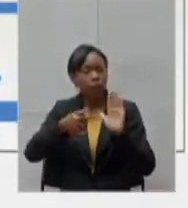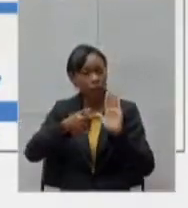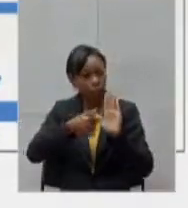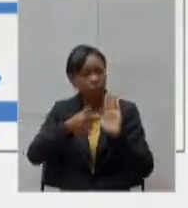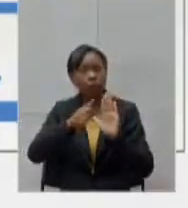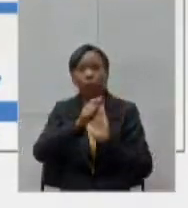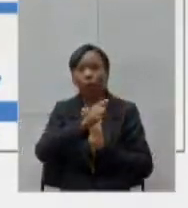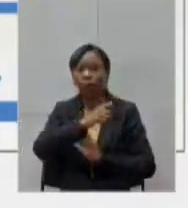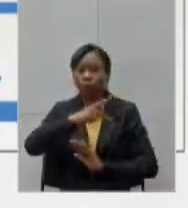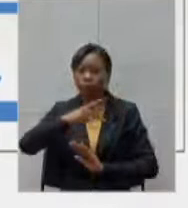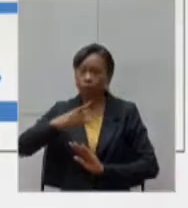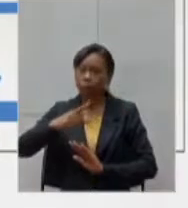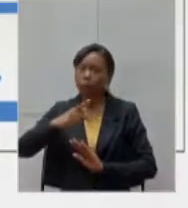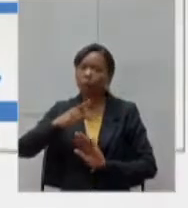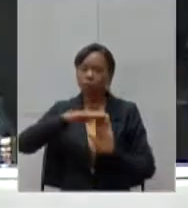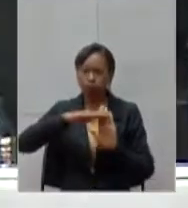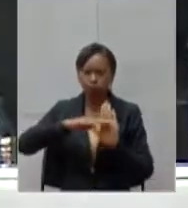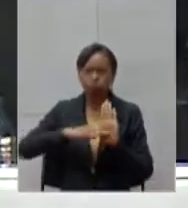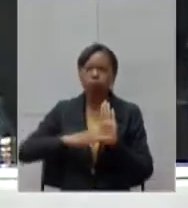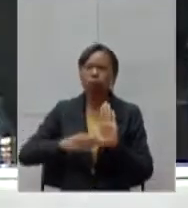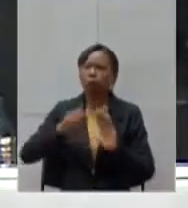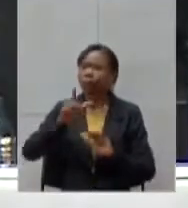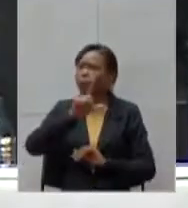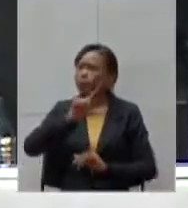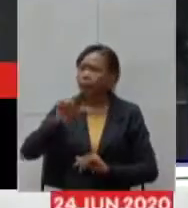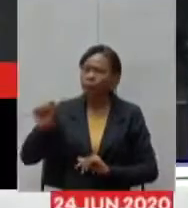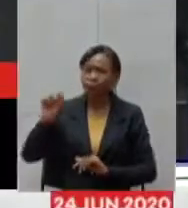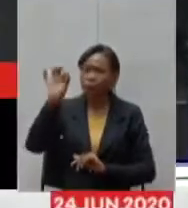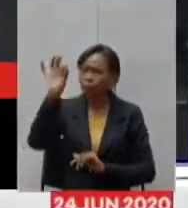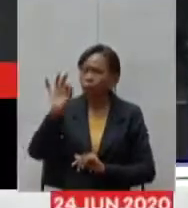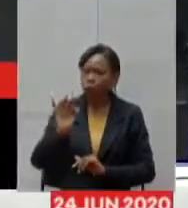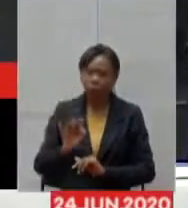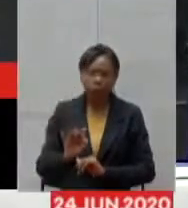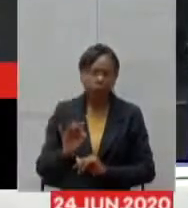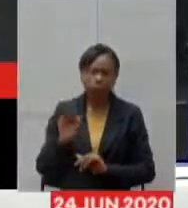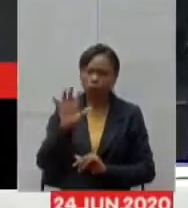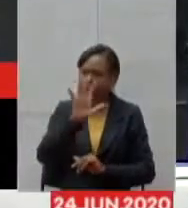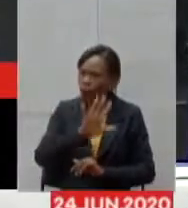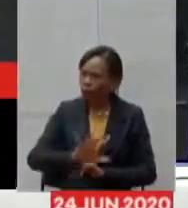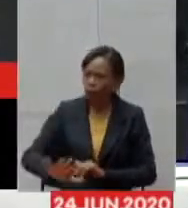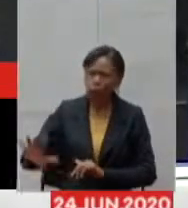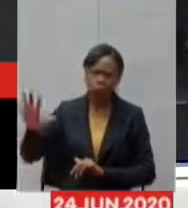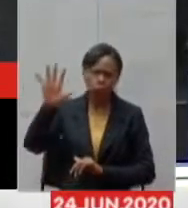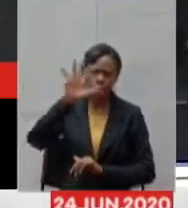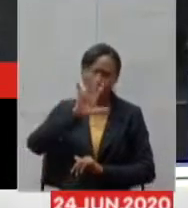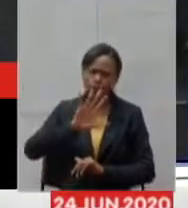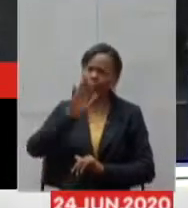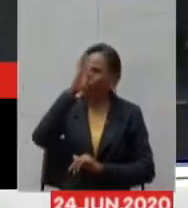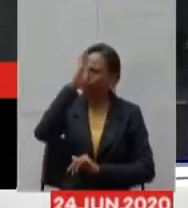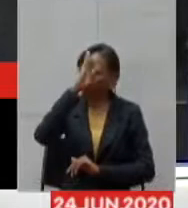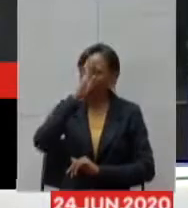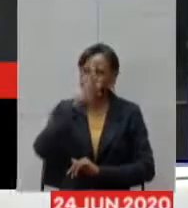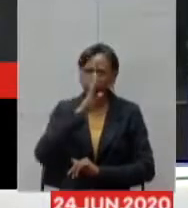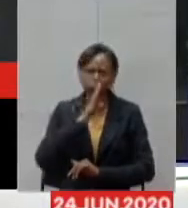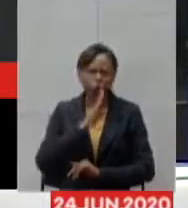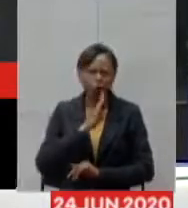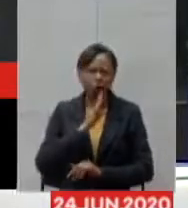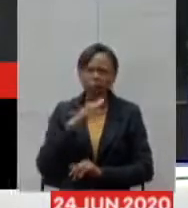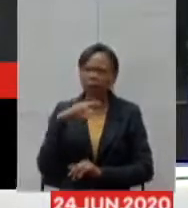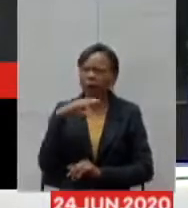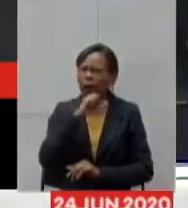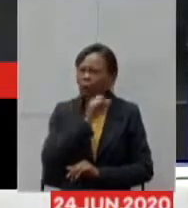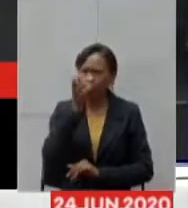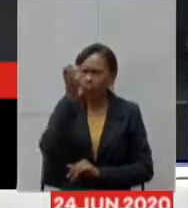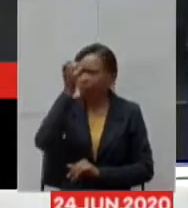atinge 100% do Estado, ele é completamente gratuito, ele não tem burocracia nenhuma, é basta baixar o